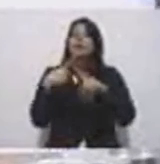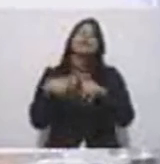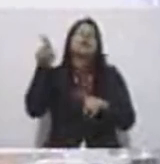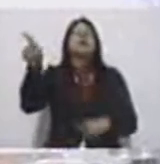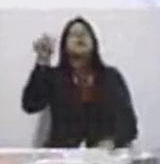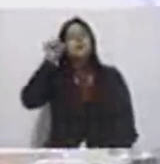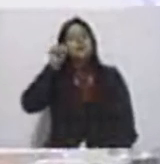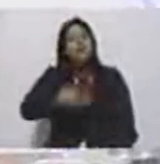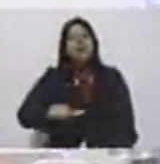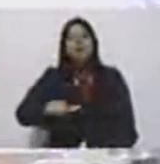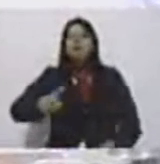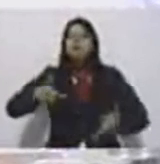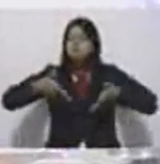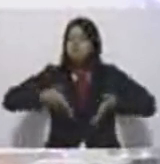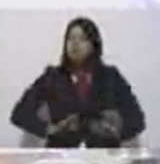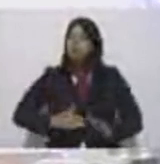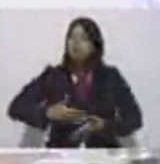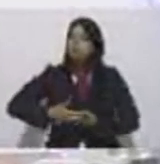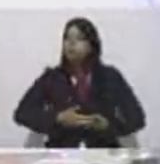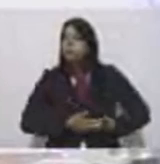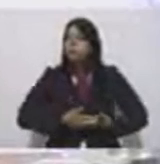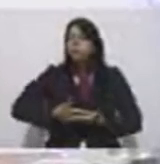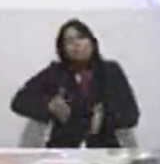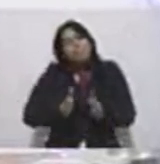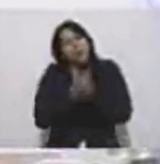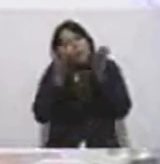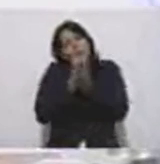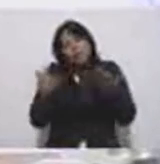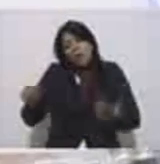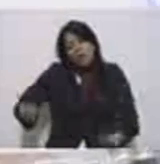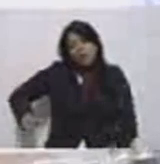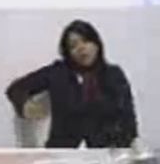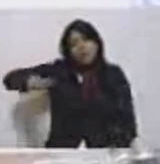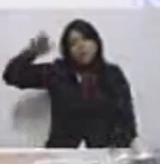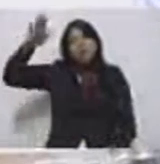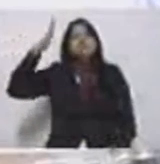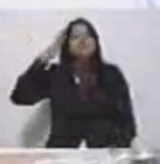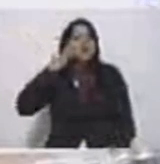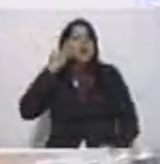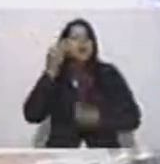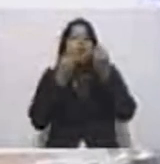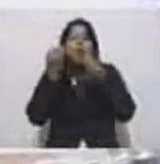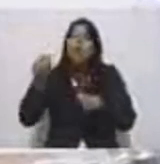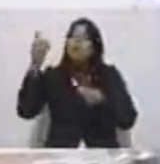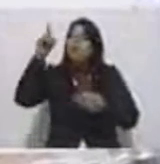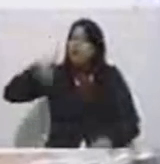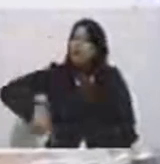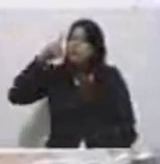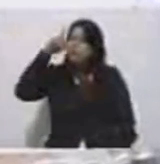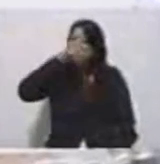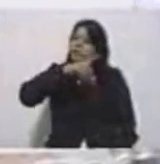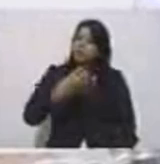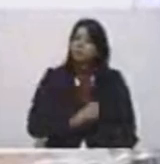mulher que nasceu em berço pobre, cresceu, sabe das agruras e das vicissitudes e das mazelas da vida.